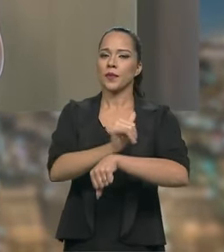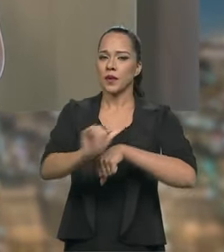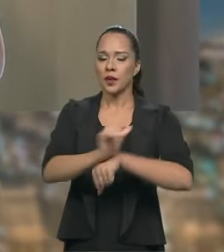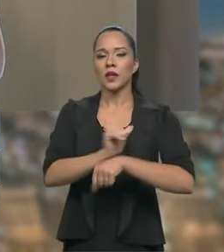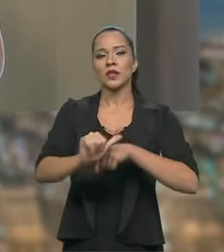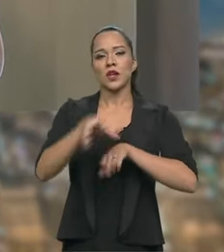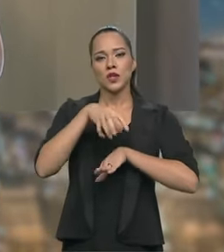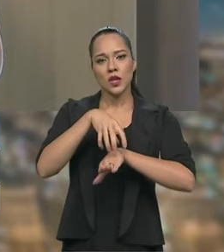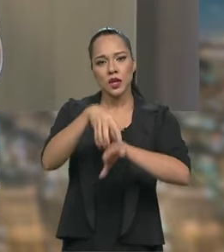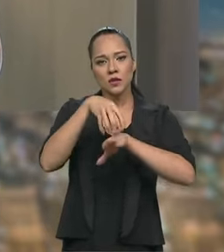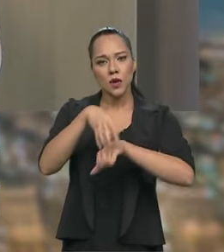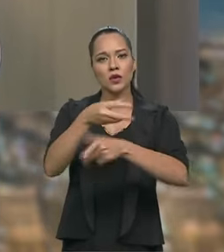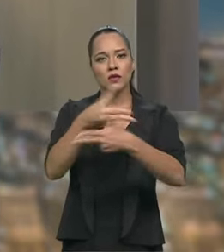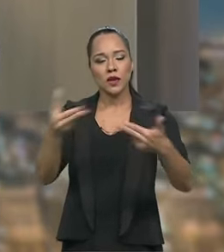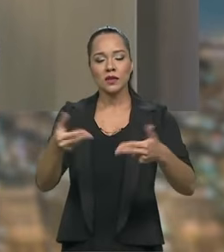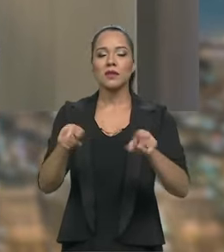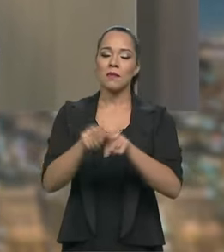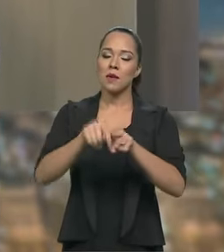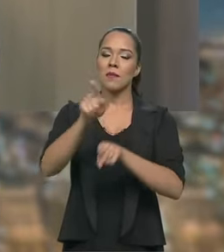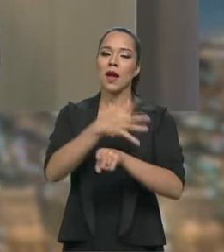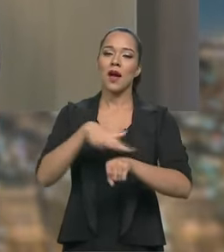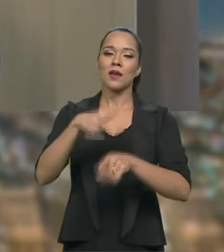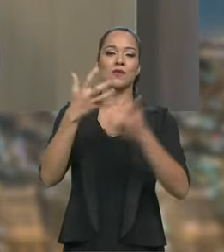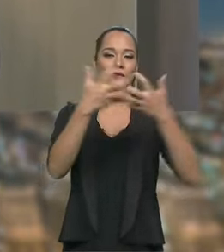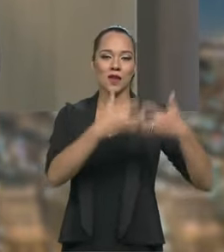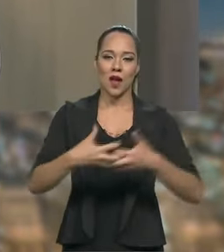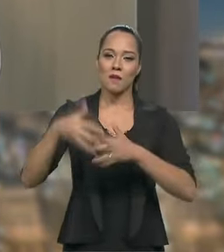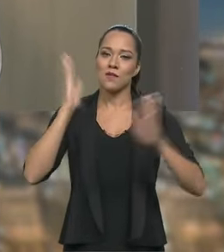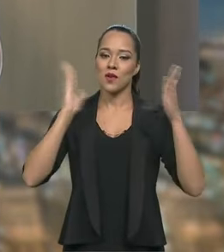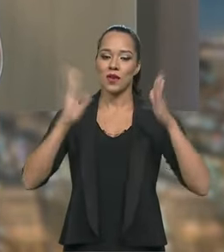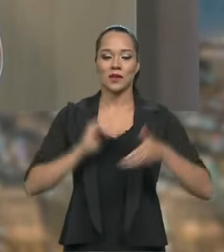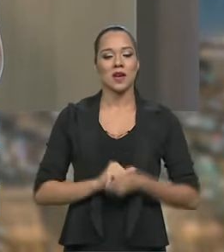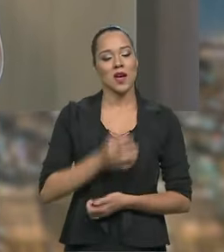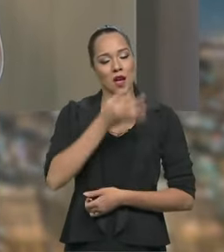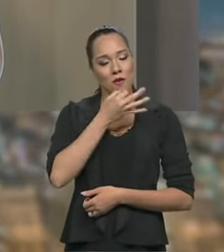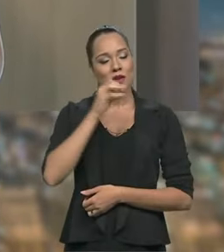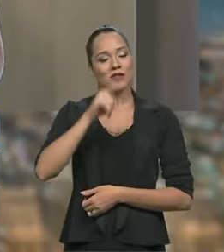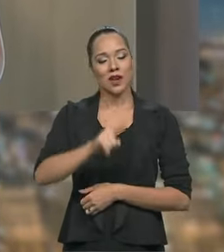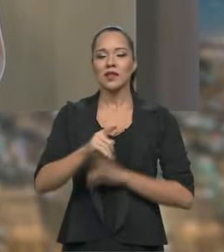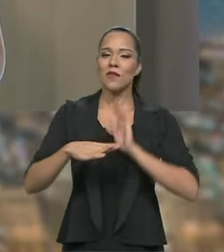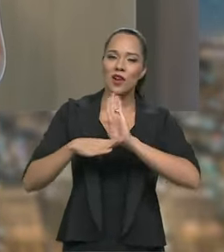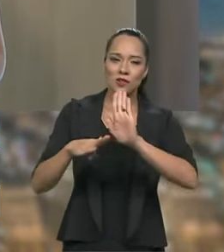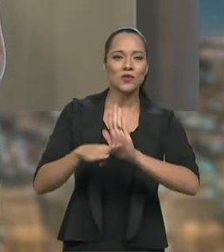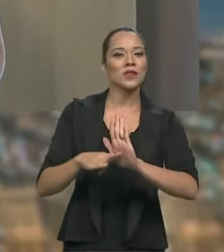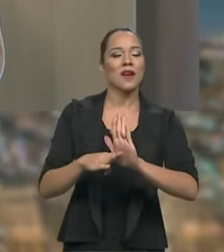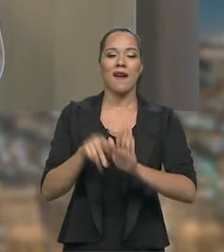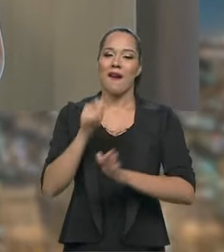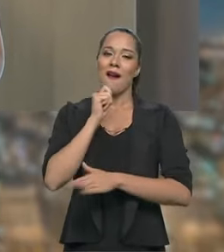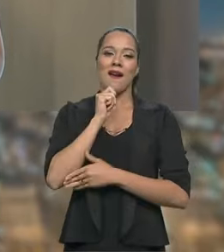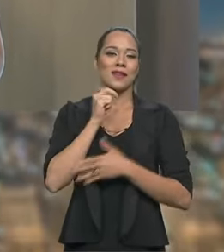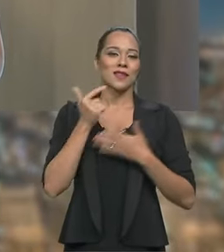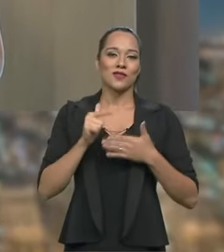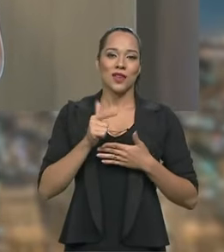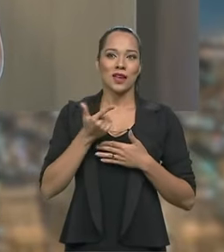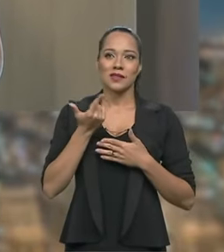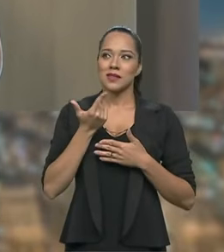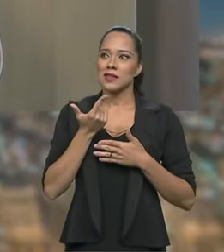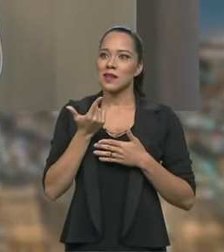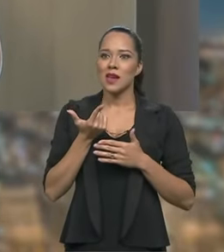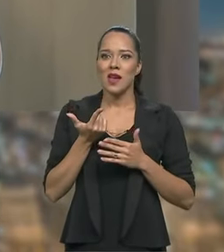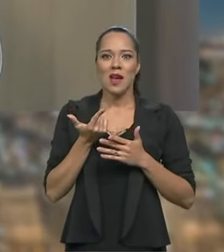transportes e está para os caminhoneiros. Eu acho que essa, talvez essa grande contribuição ainda não tem a